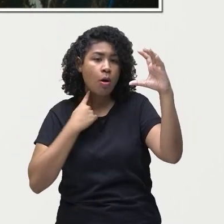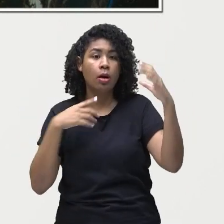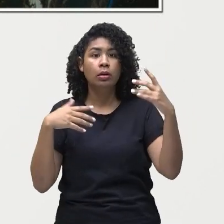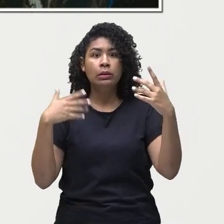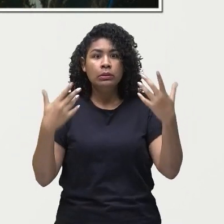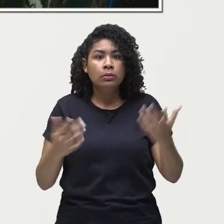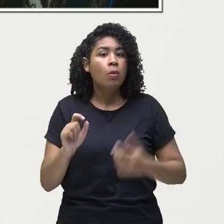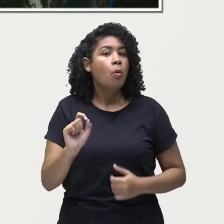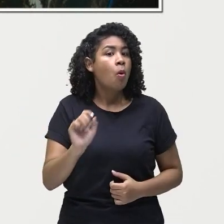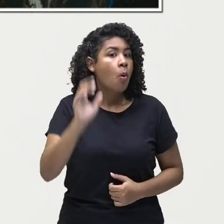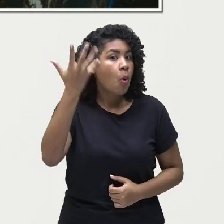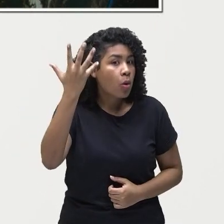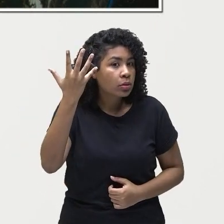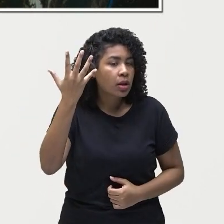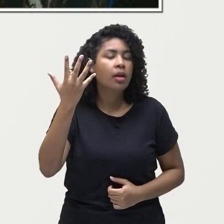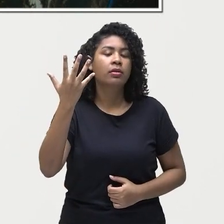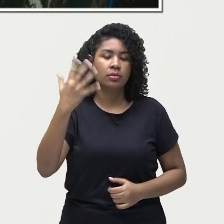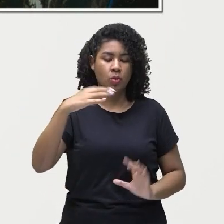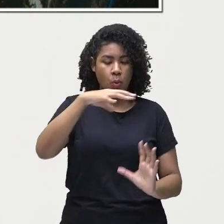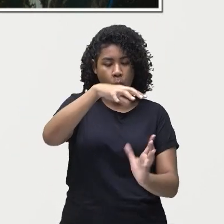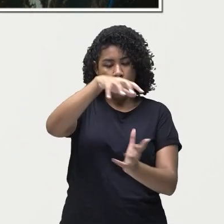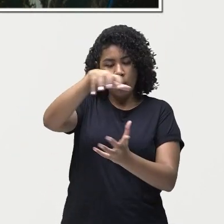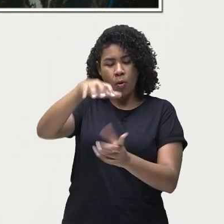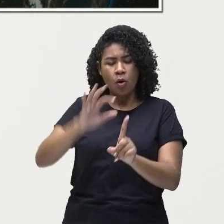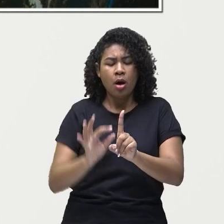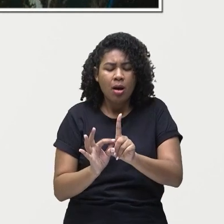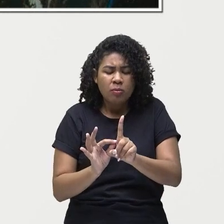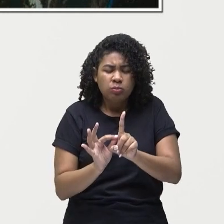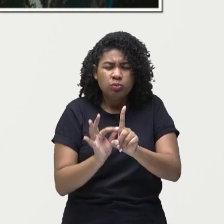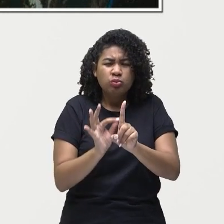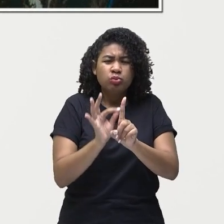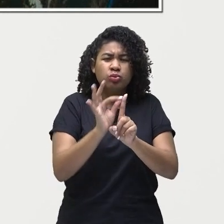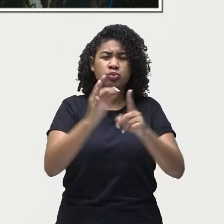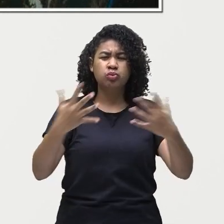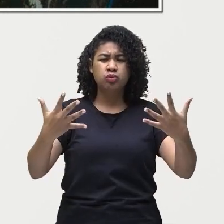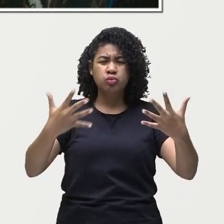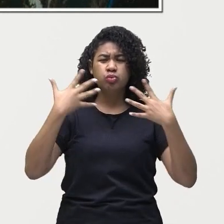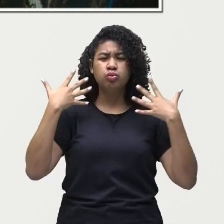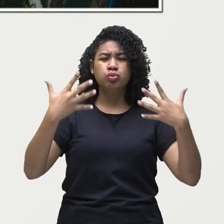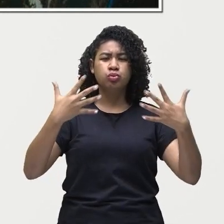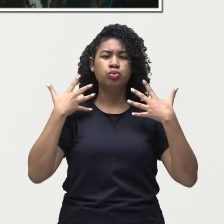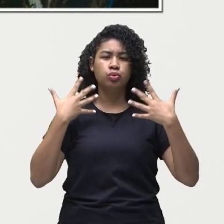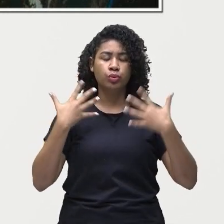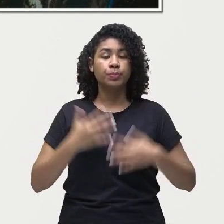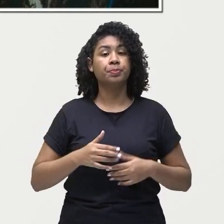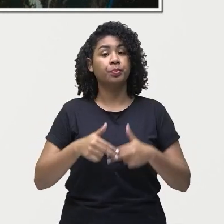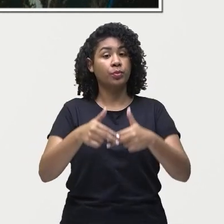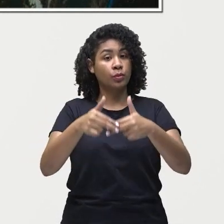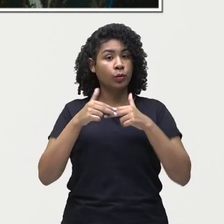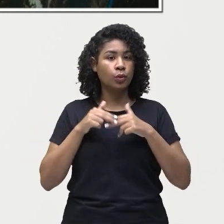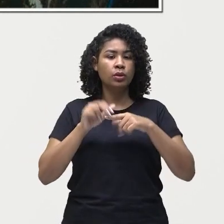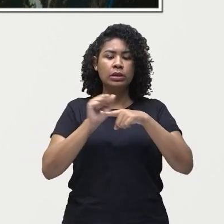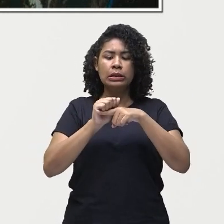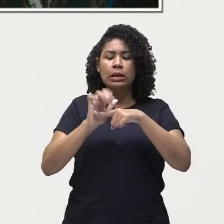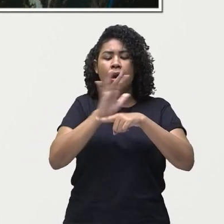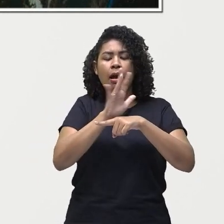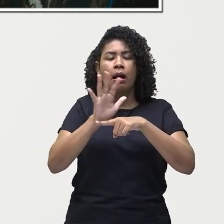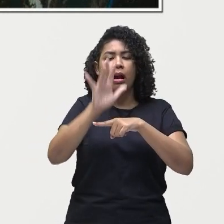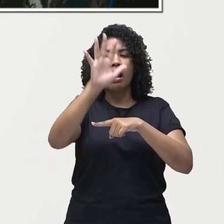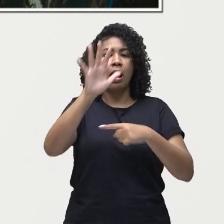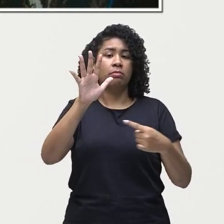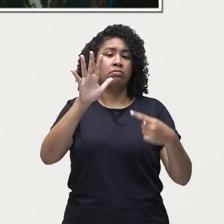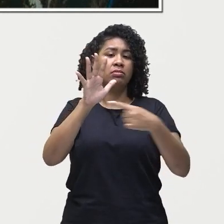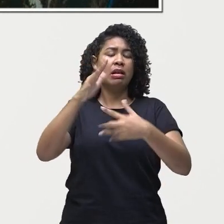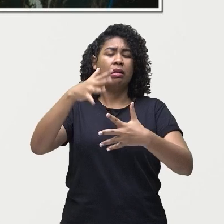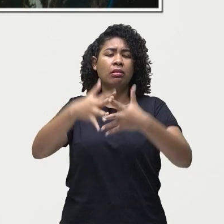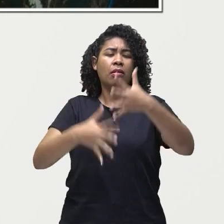aquecimento global esses gases eles bloqueiam a passagem de parte da energia